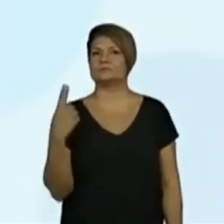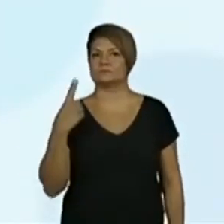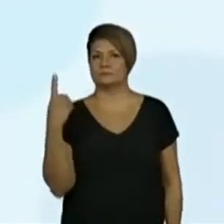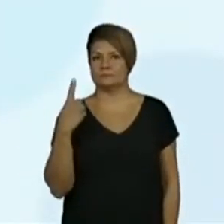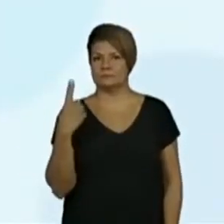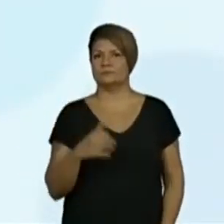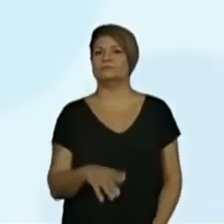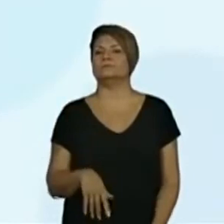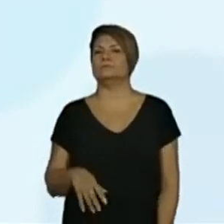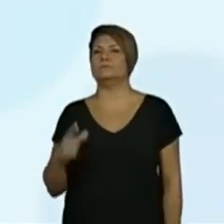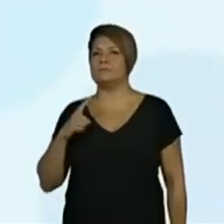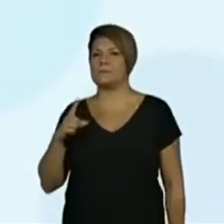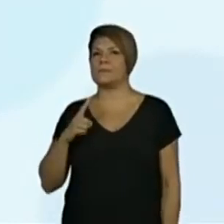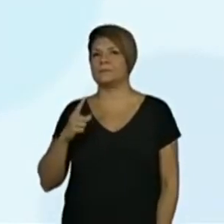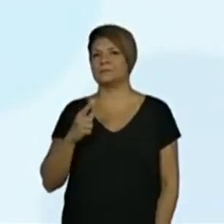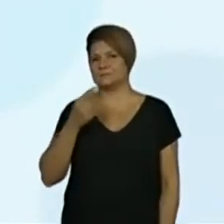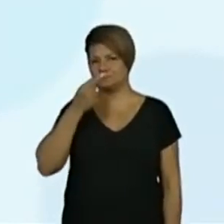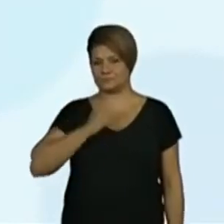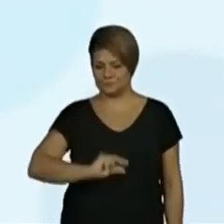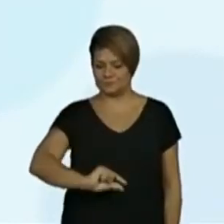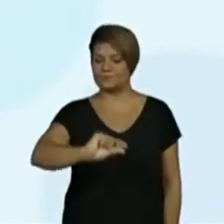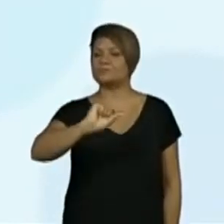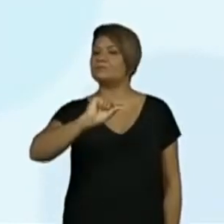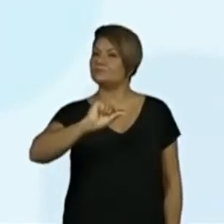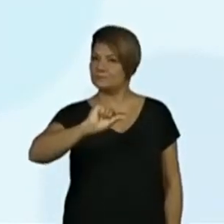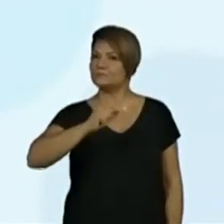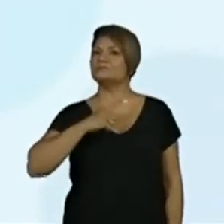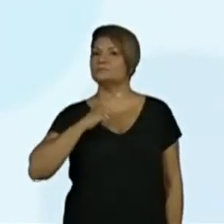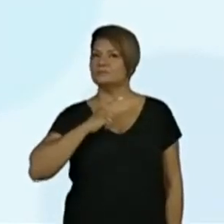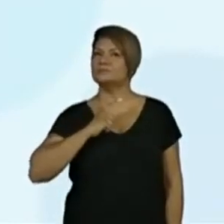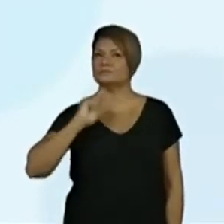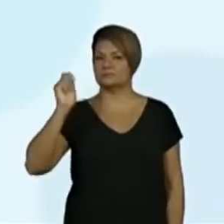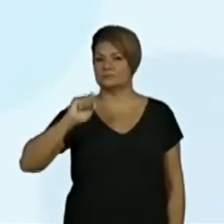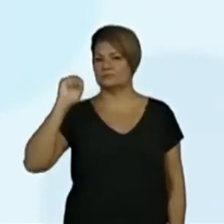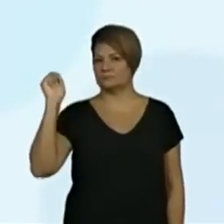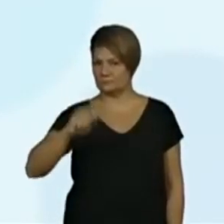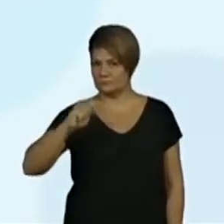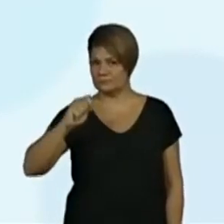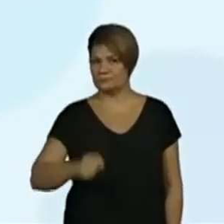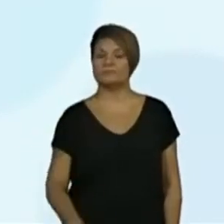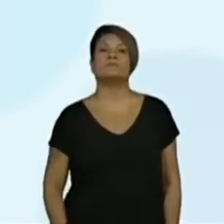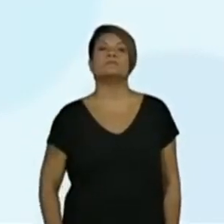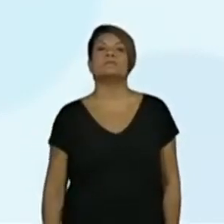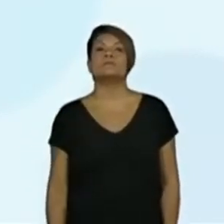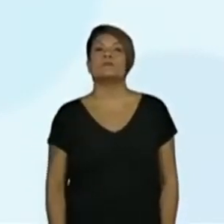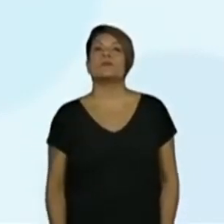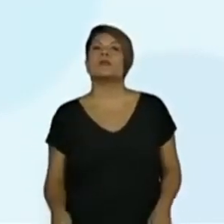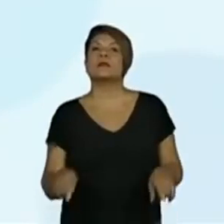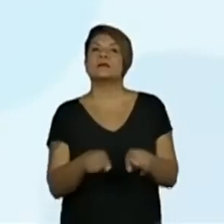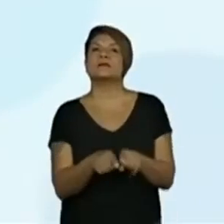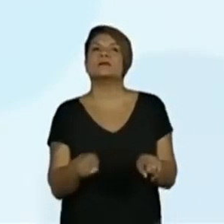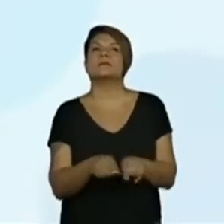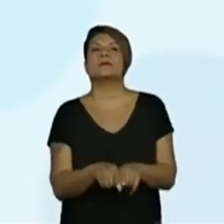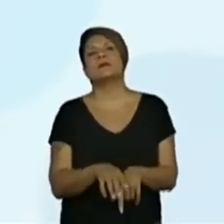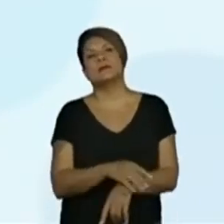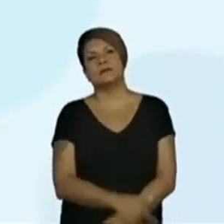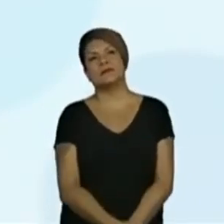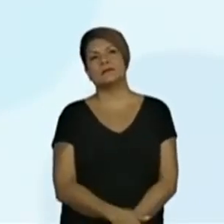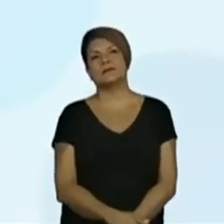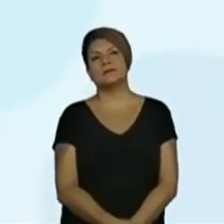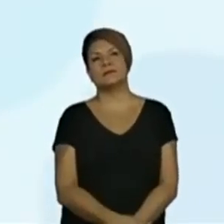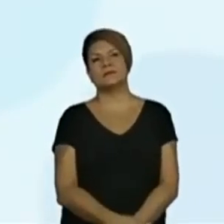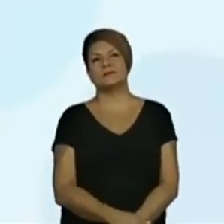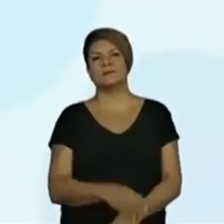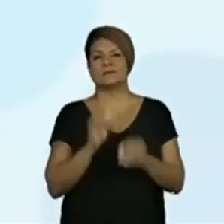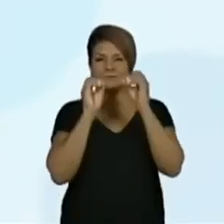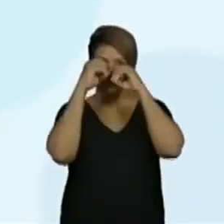as ilustrações que são facilitadores para a gente quando vê o livro chamar a nossa atenção e dar